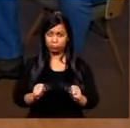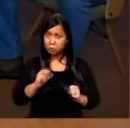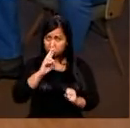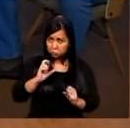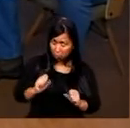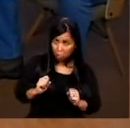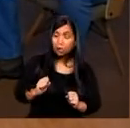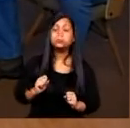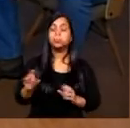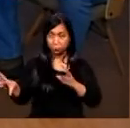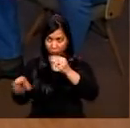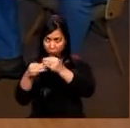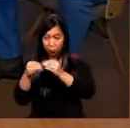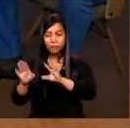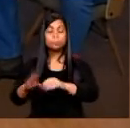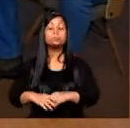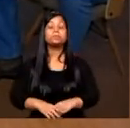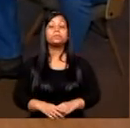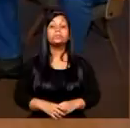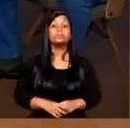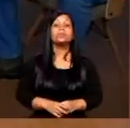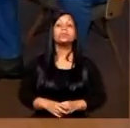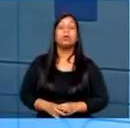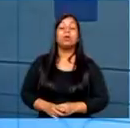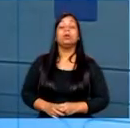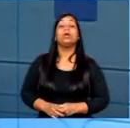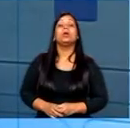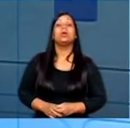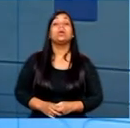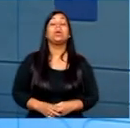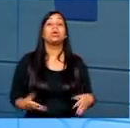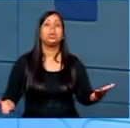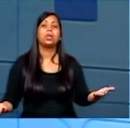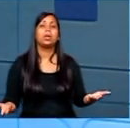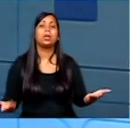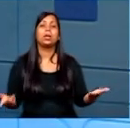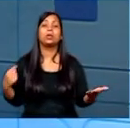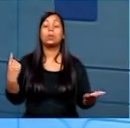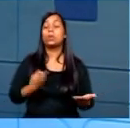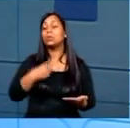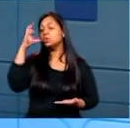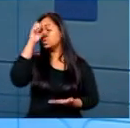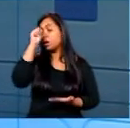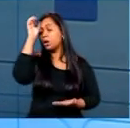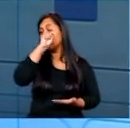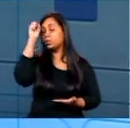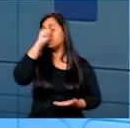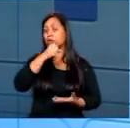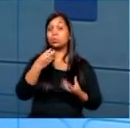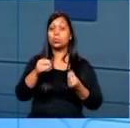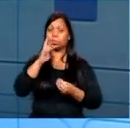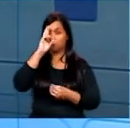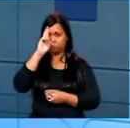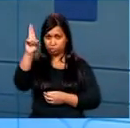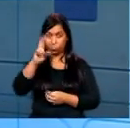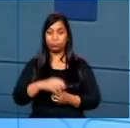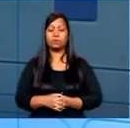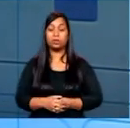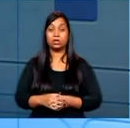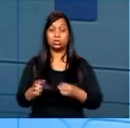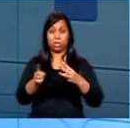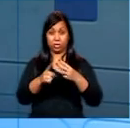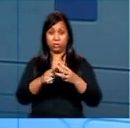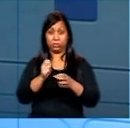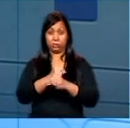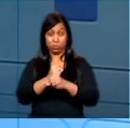Posso falar? Depois você complementa. A gente está aprendendo muito enquanto coordenação, né? Esse é o nosso